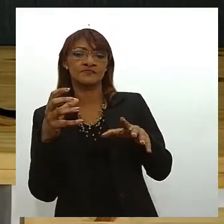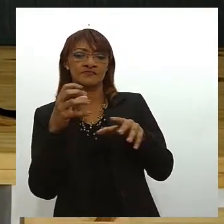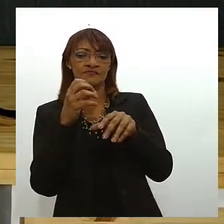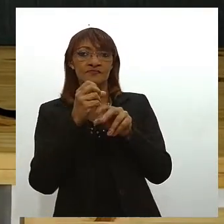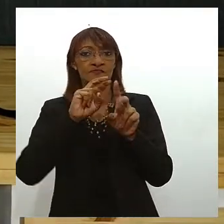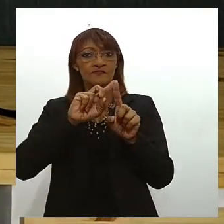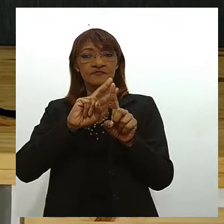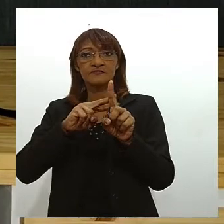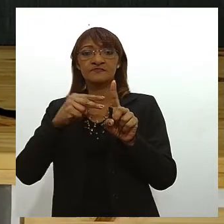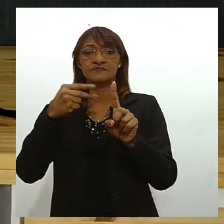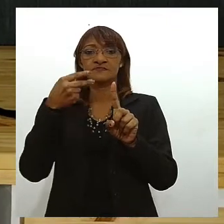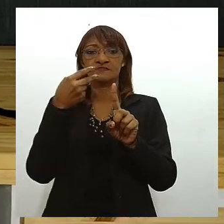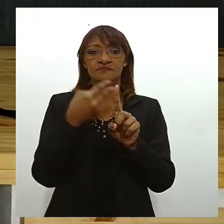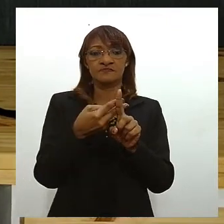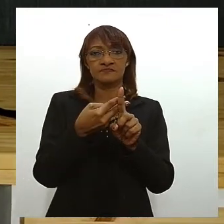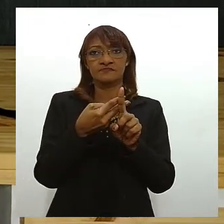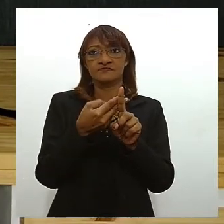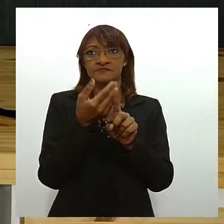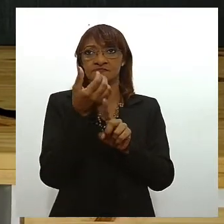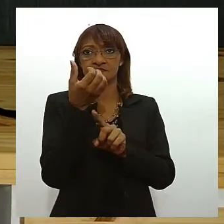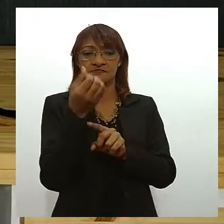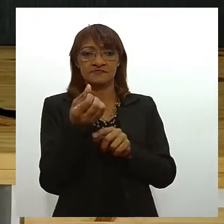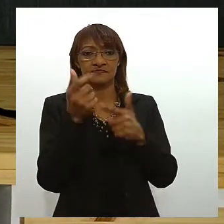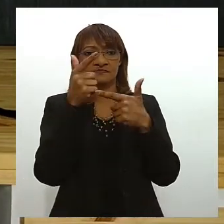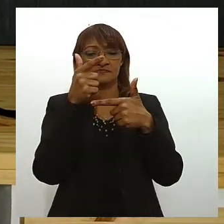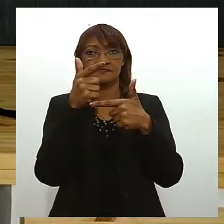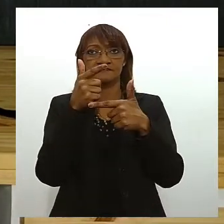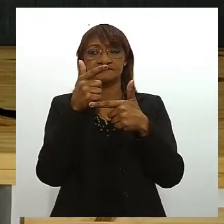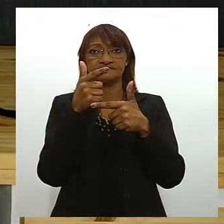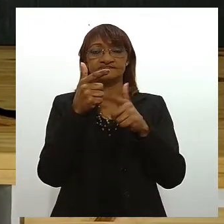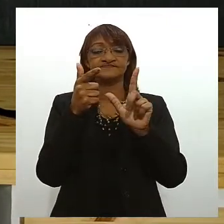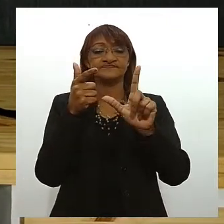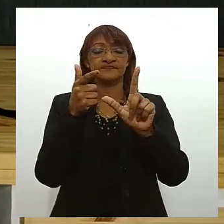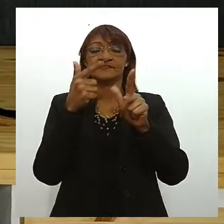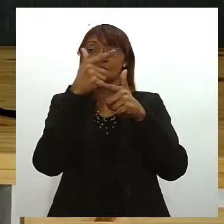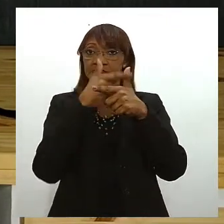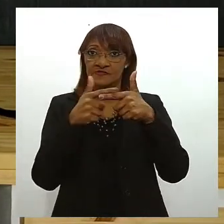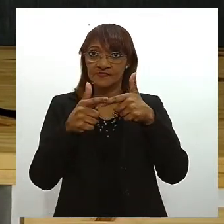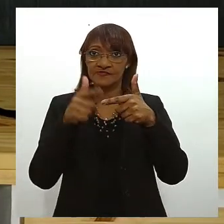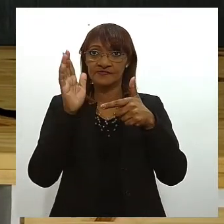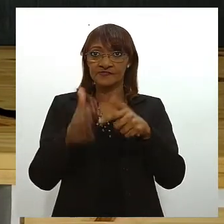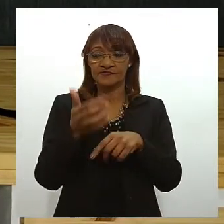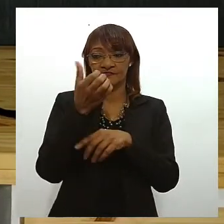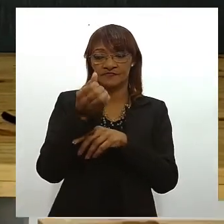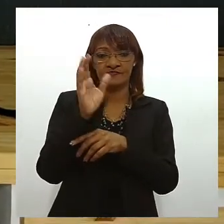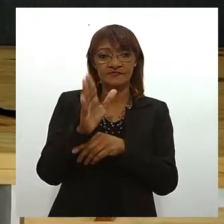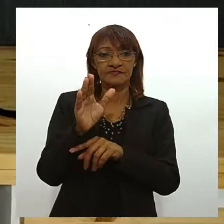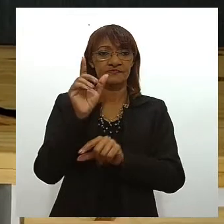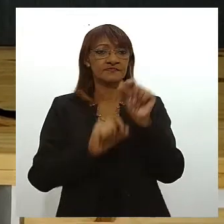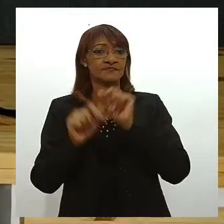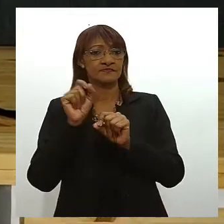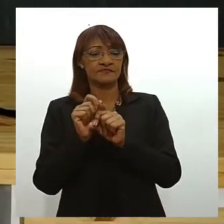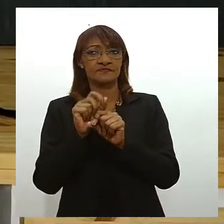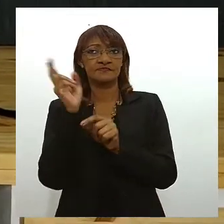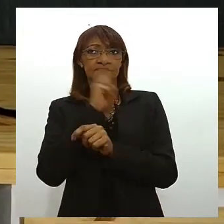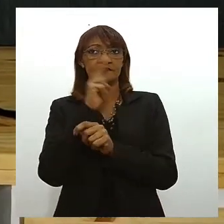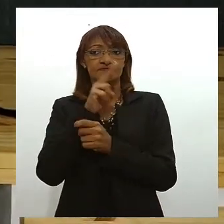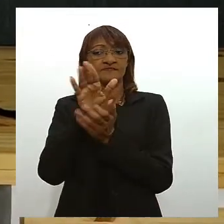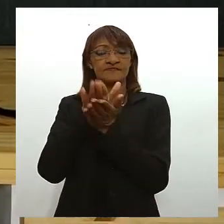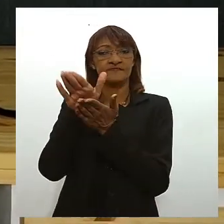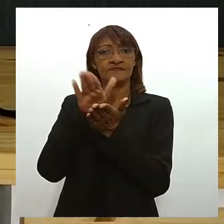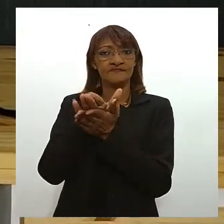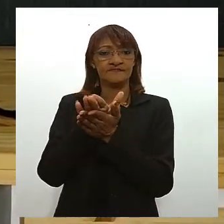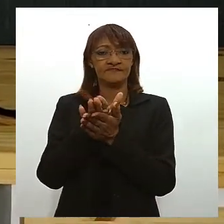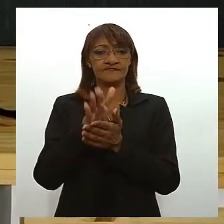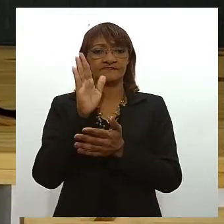multiplicar por 6 e aí você encontra qual é o valor ideal da sua reserva de emergência eu quero frisar que este valor